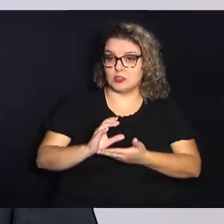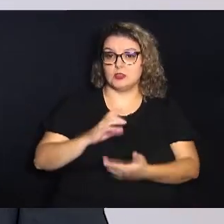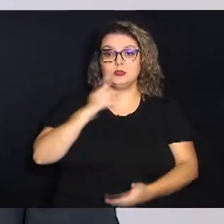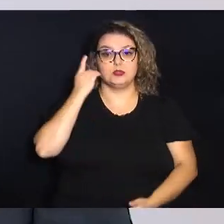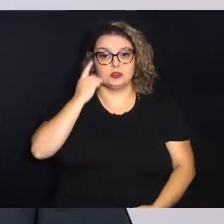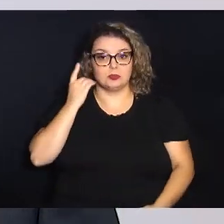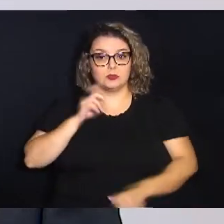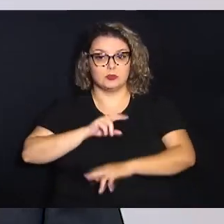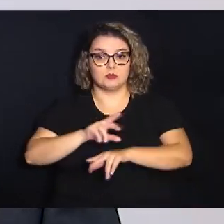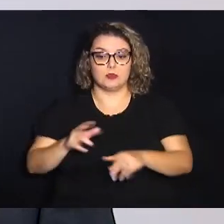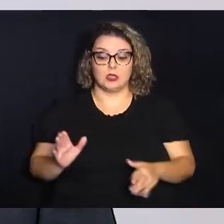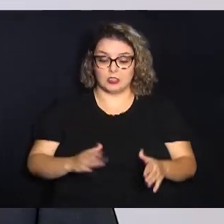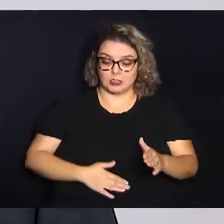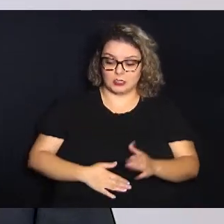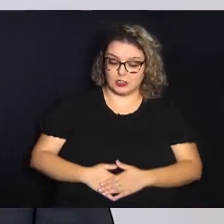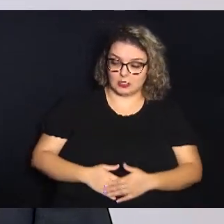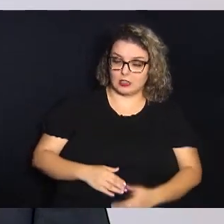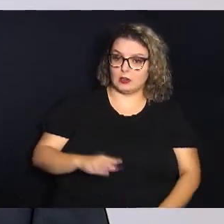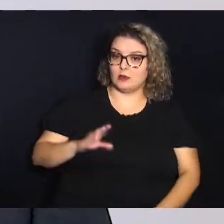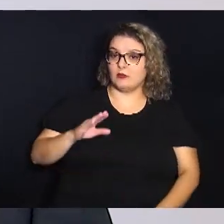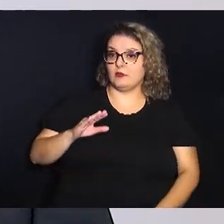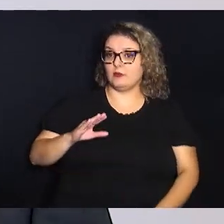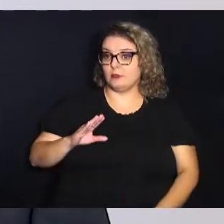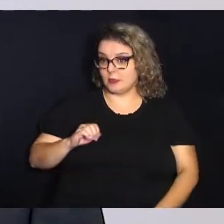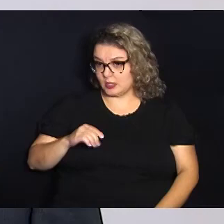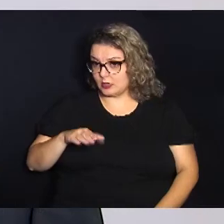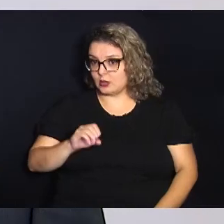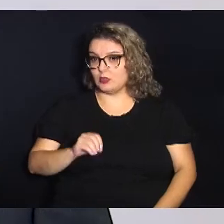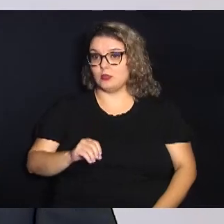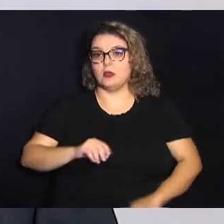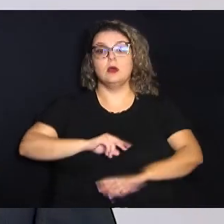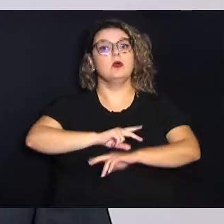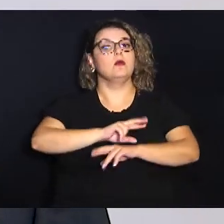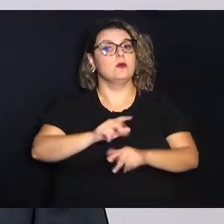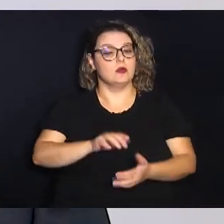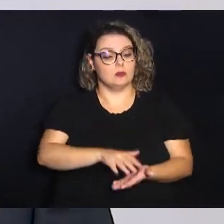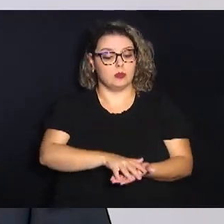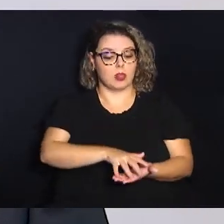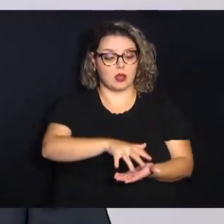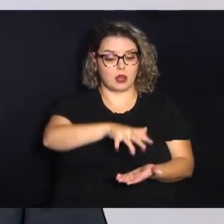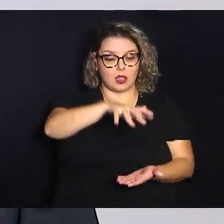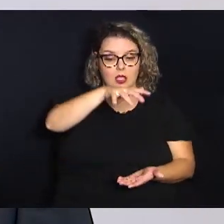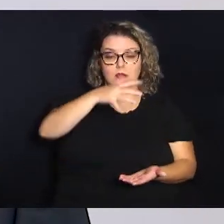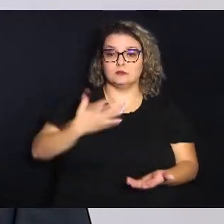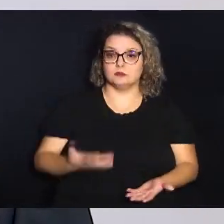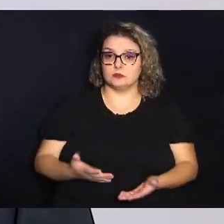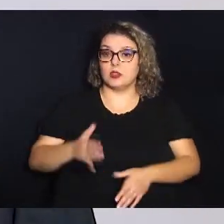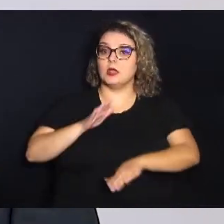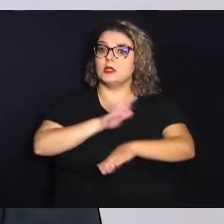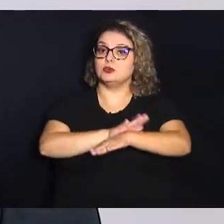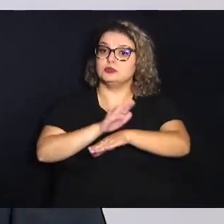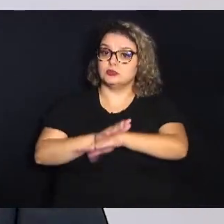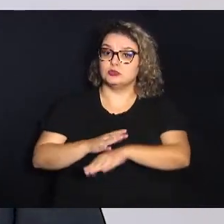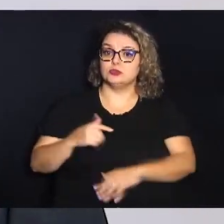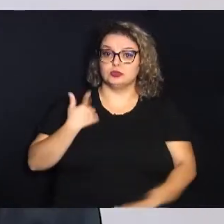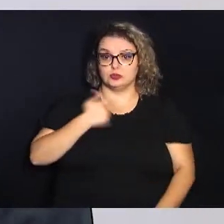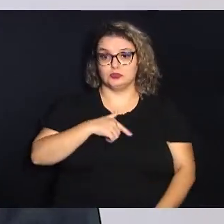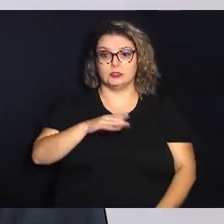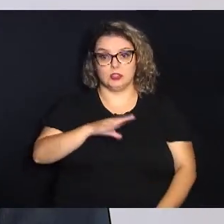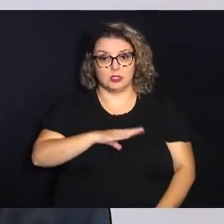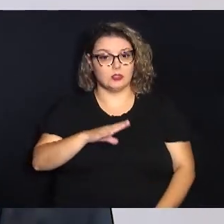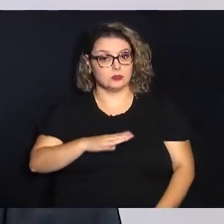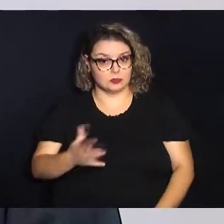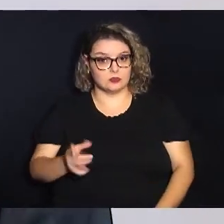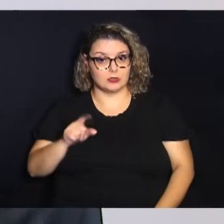deputados Para que esse banco municipal de fraudas seja um banco com bastante Com uma quantidade bastante que venha suplir na